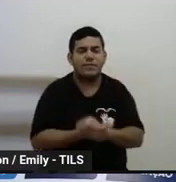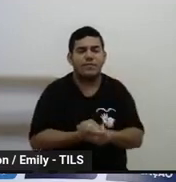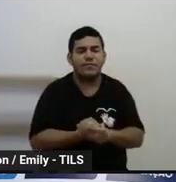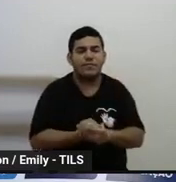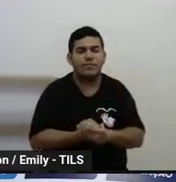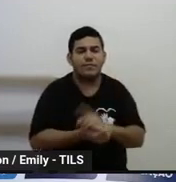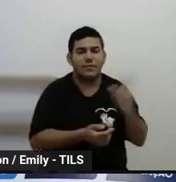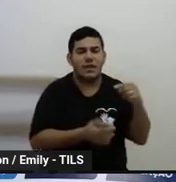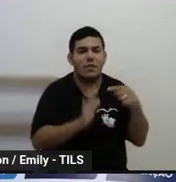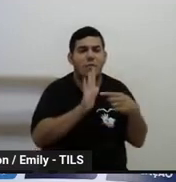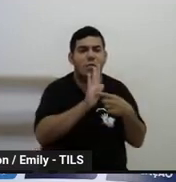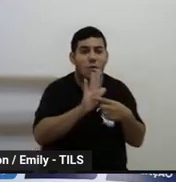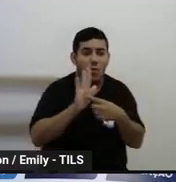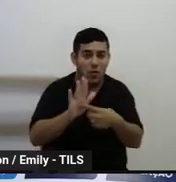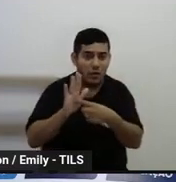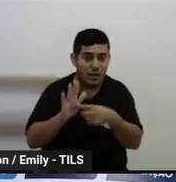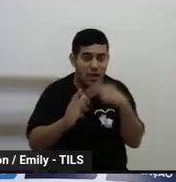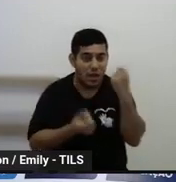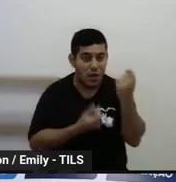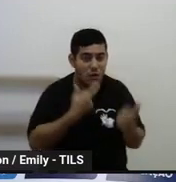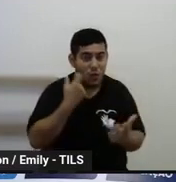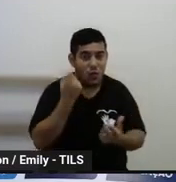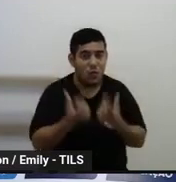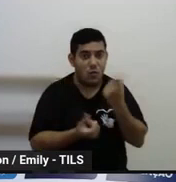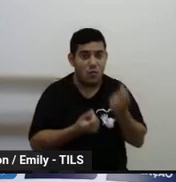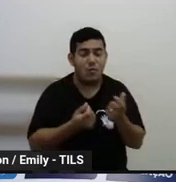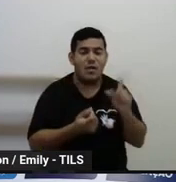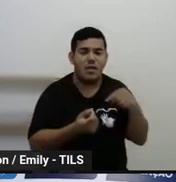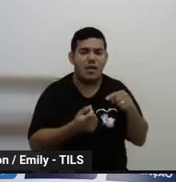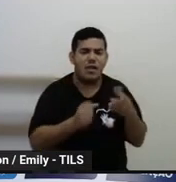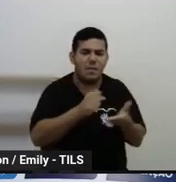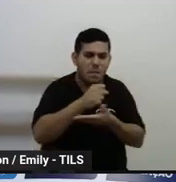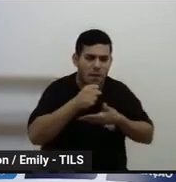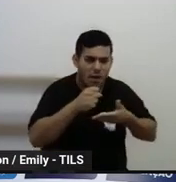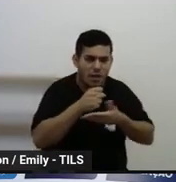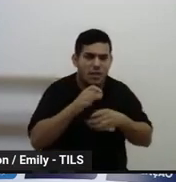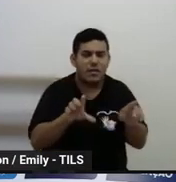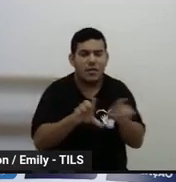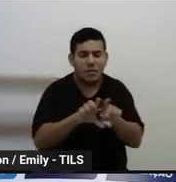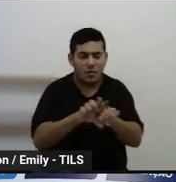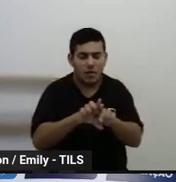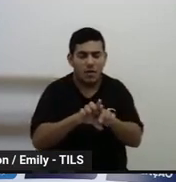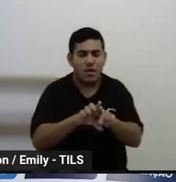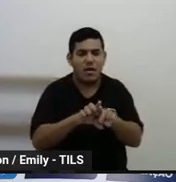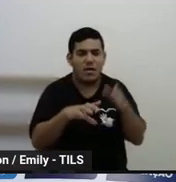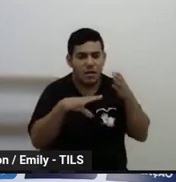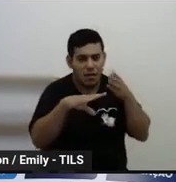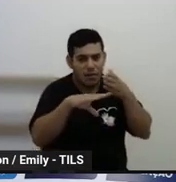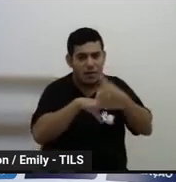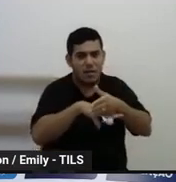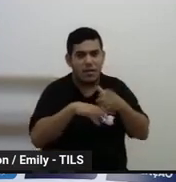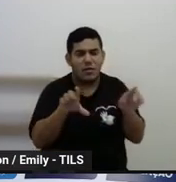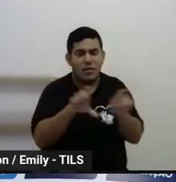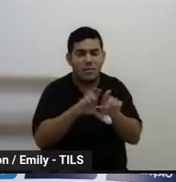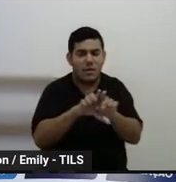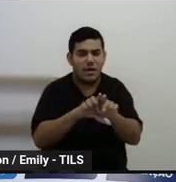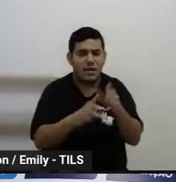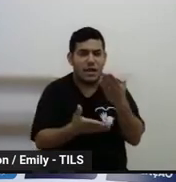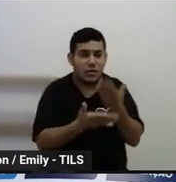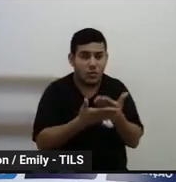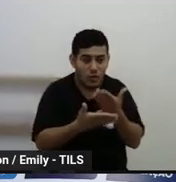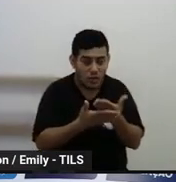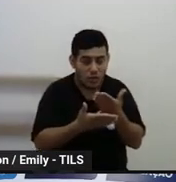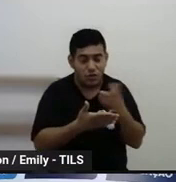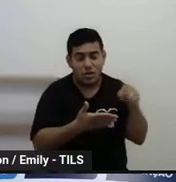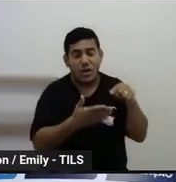indicam também alguns pontos que são bem fundamentais a serem ultrapassados pelos estudantes na trajetória dele